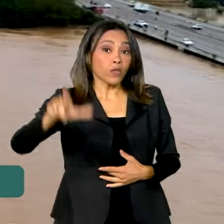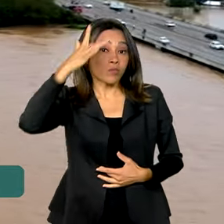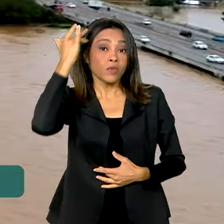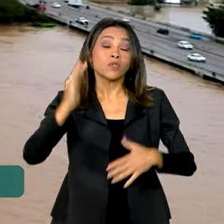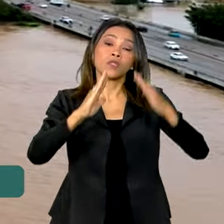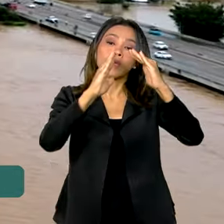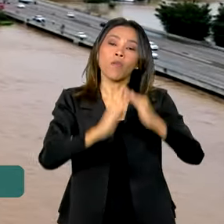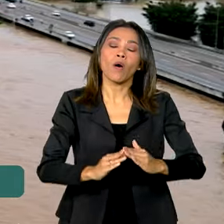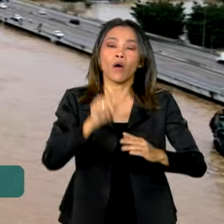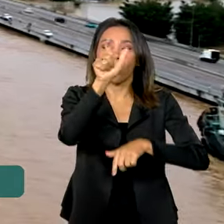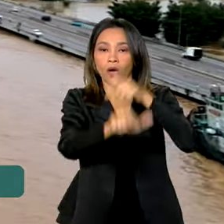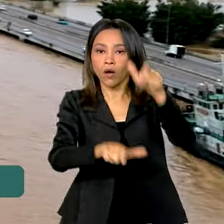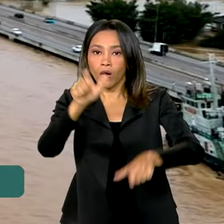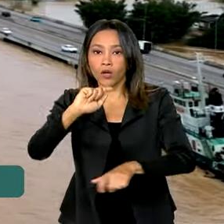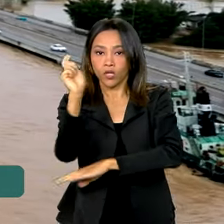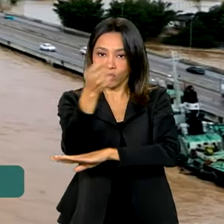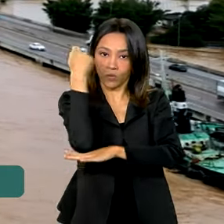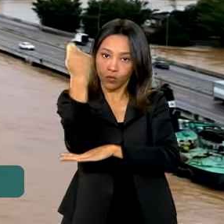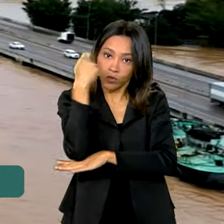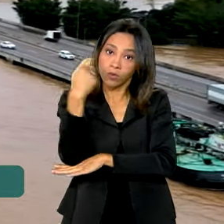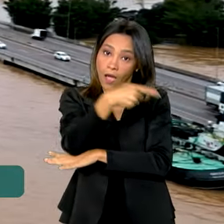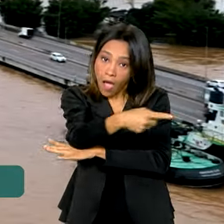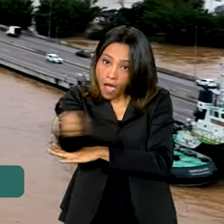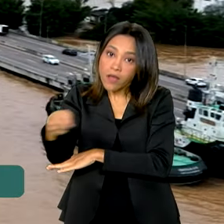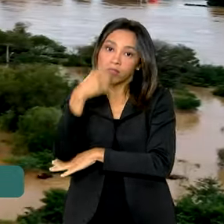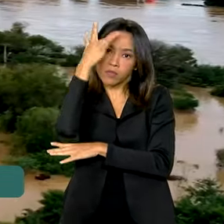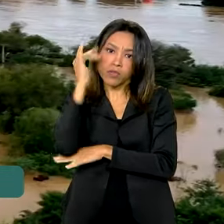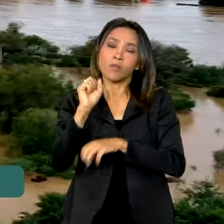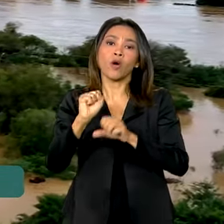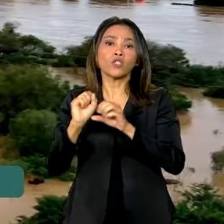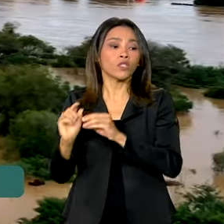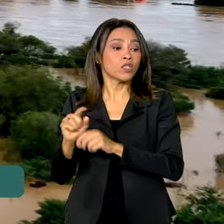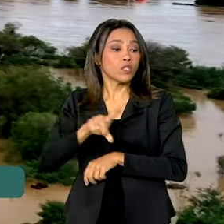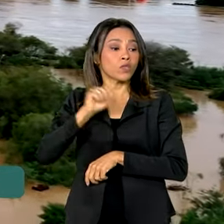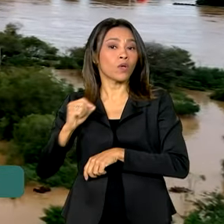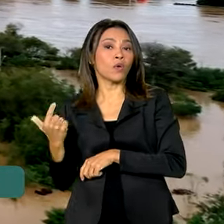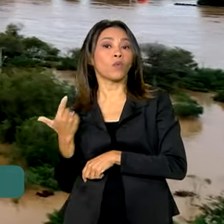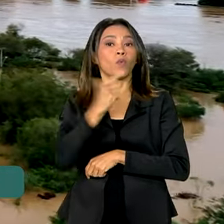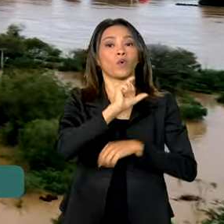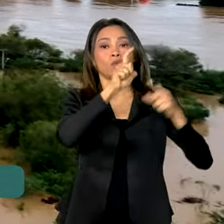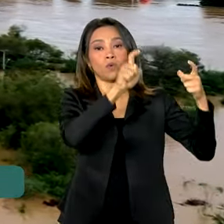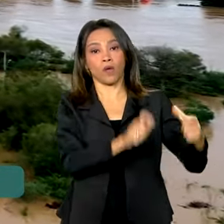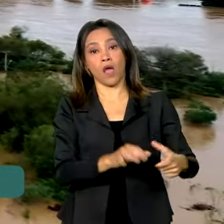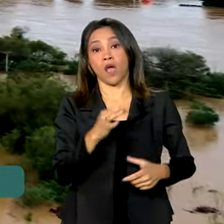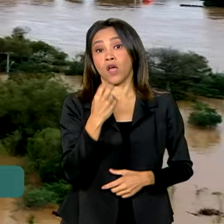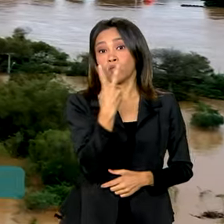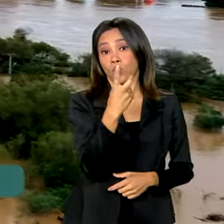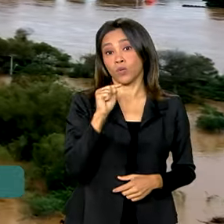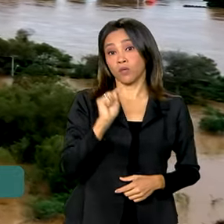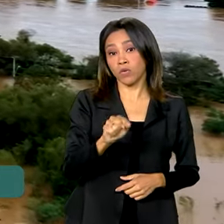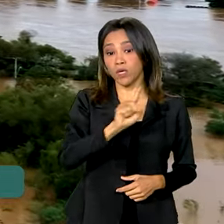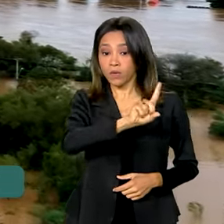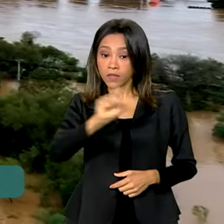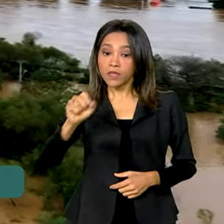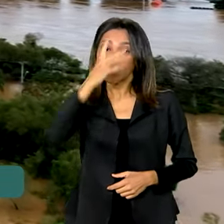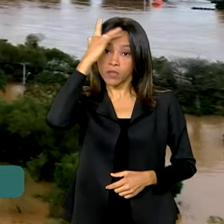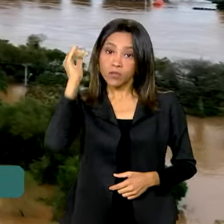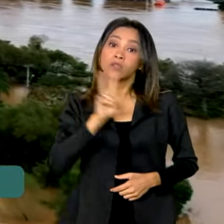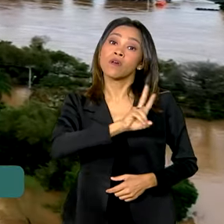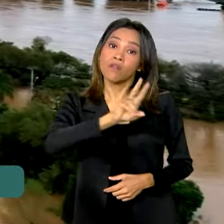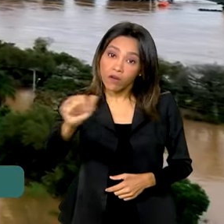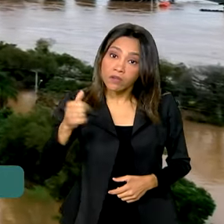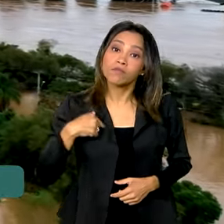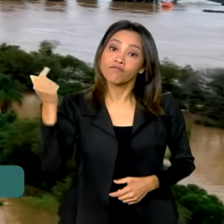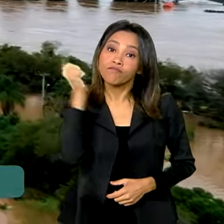ou que fariam a prova no Estado vão poder realizá-la em outro local. 2.100 pessoas serão beneficiadas com essa medida.